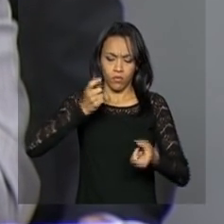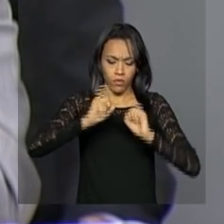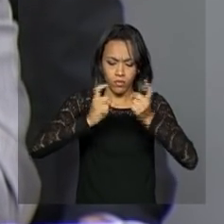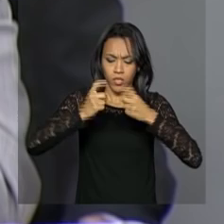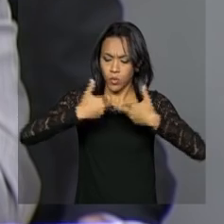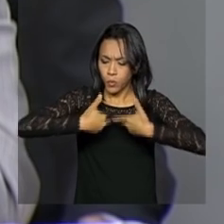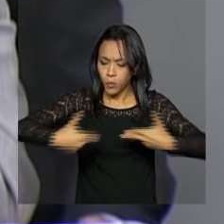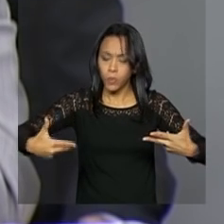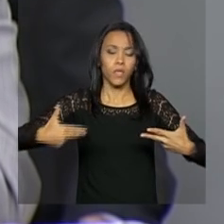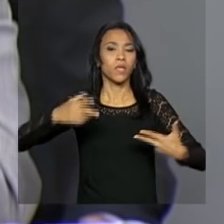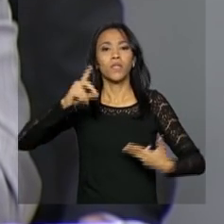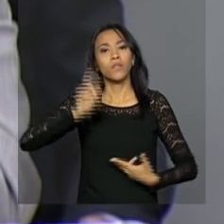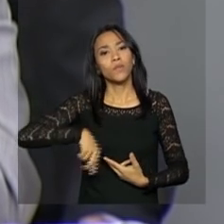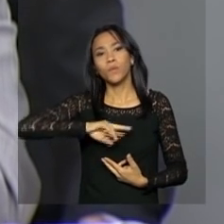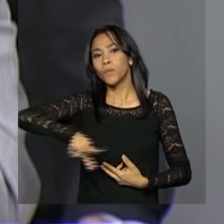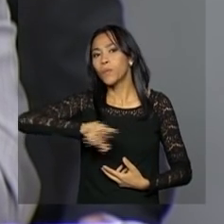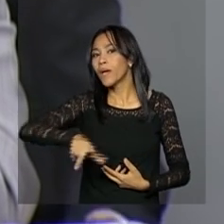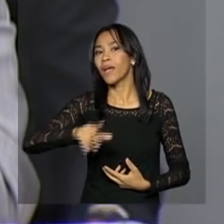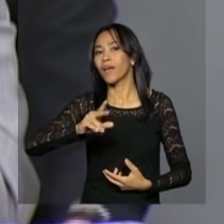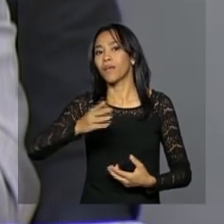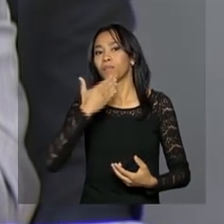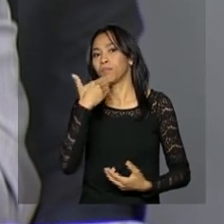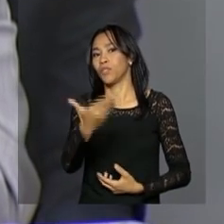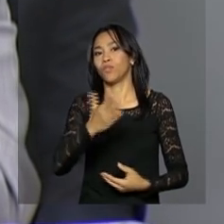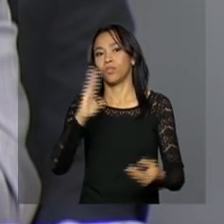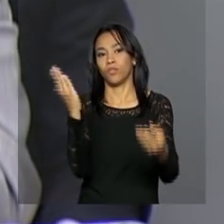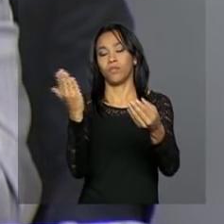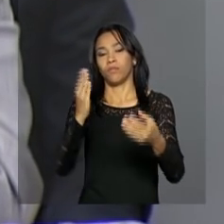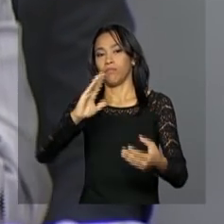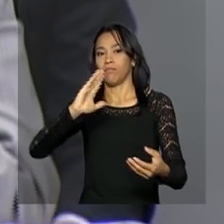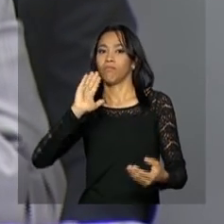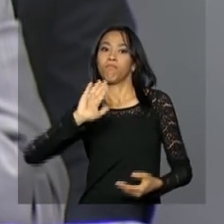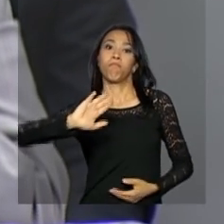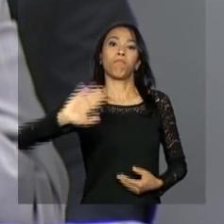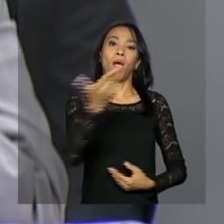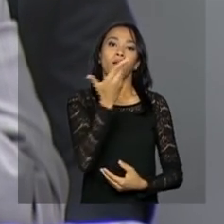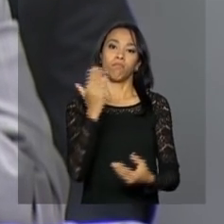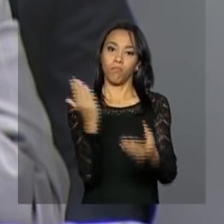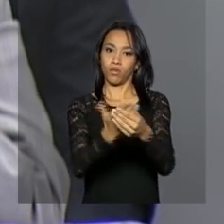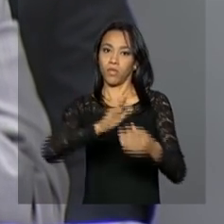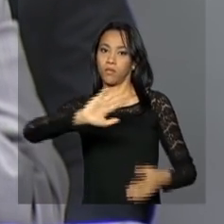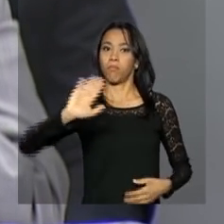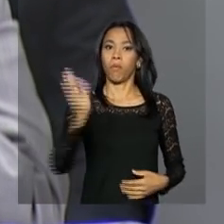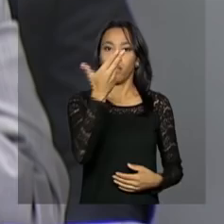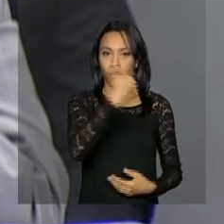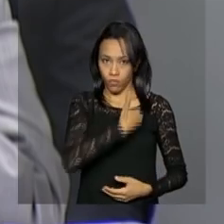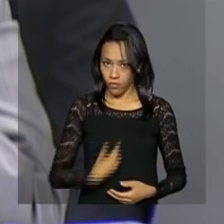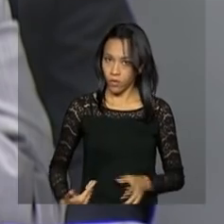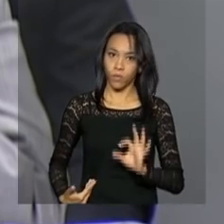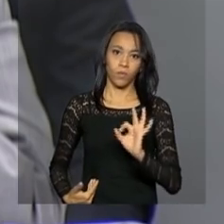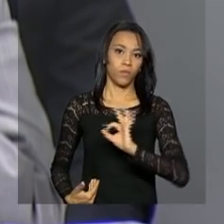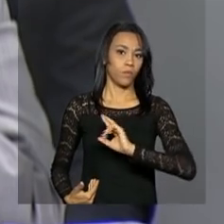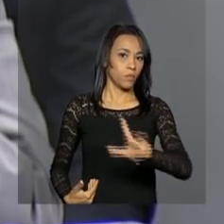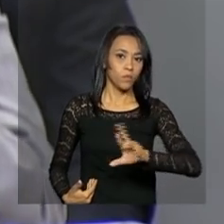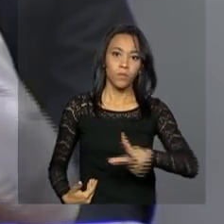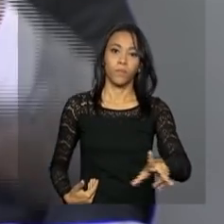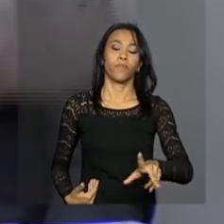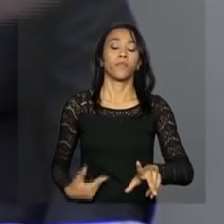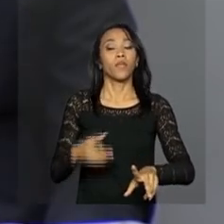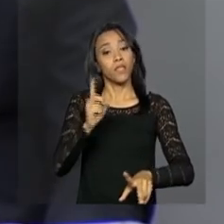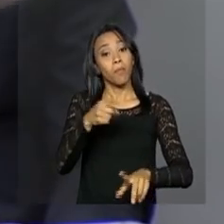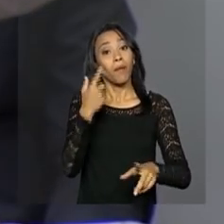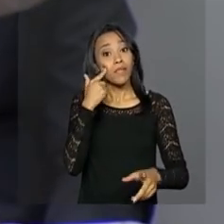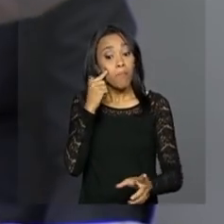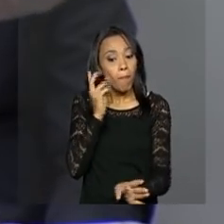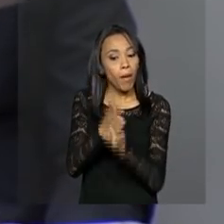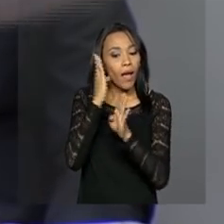Atos qualificam impeachment. Portanto, para que possamos ter a possibilidade de um crime de responsabilidade, é